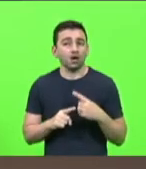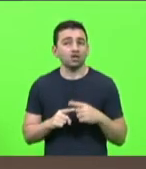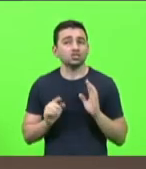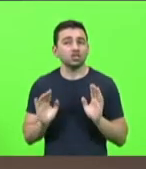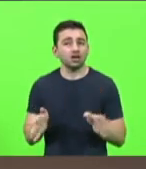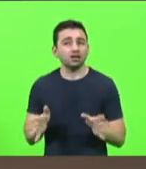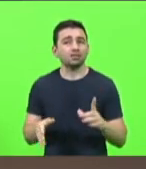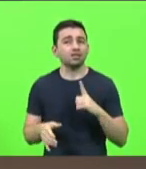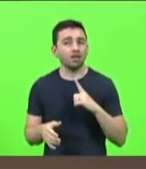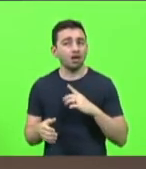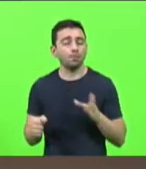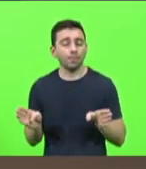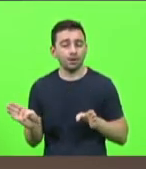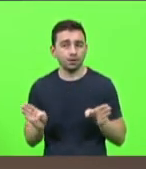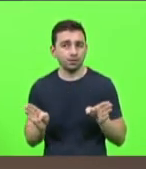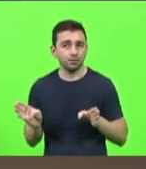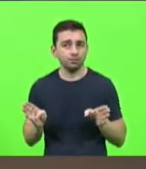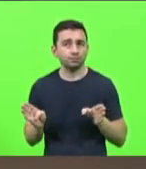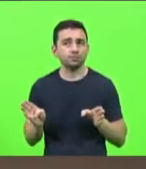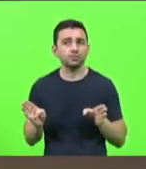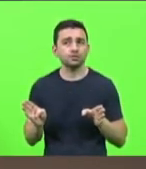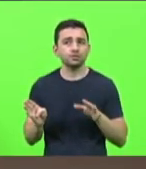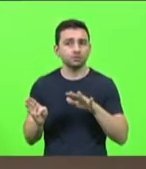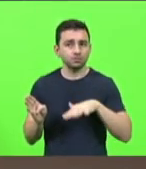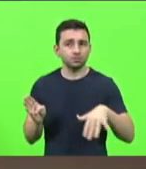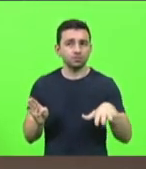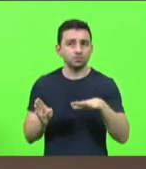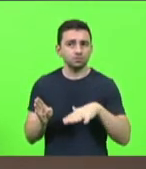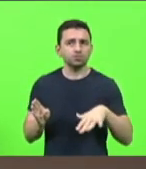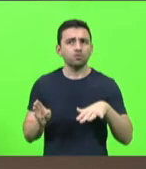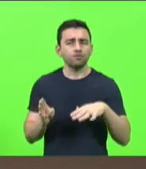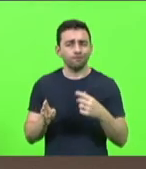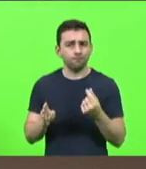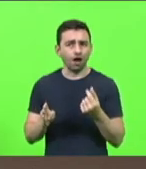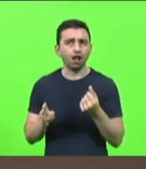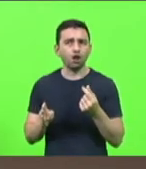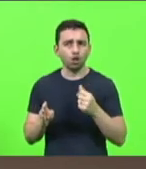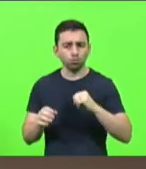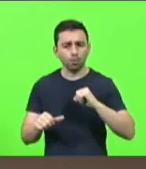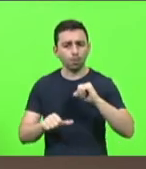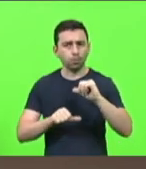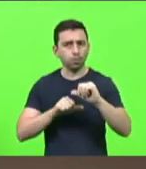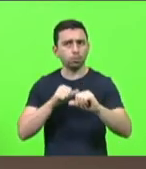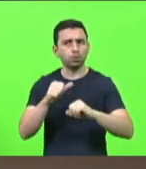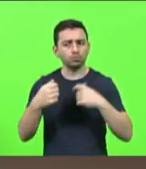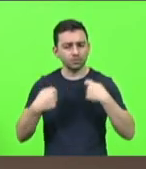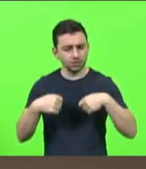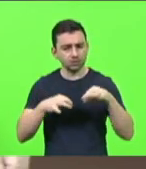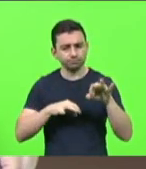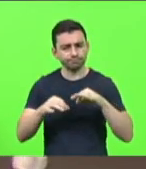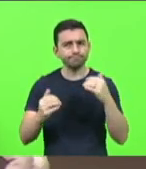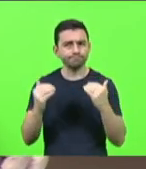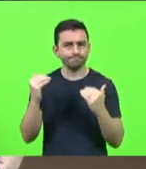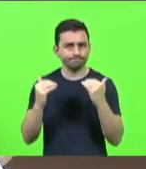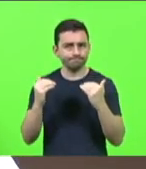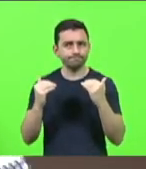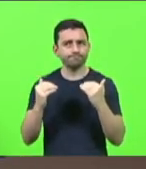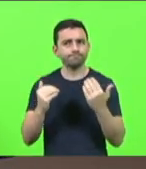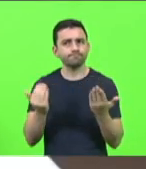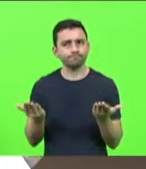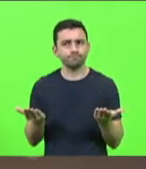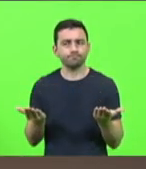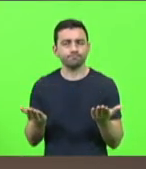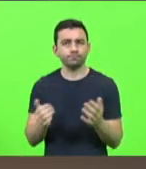uma uma movimentação de valores muito grande é preciso fazer essa equalização a gente lembra que